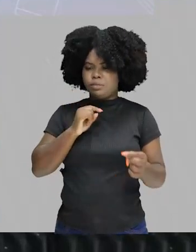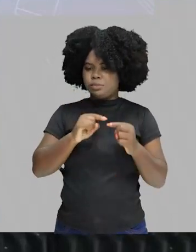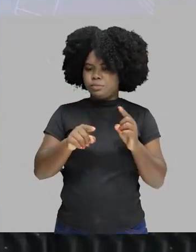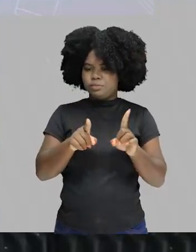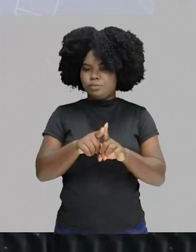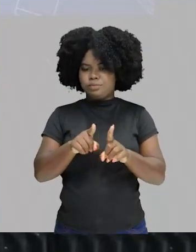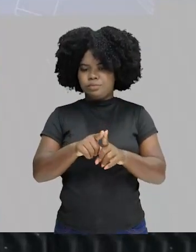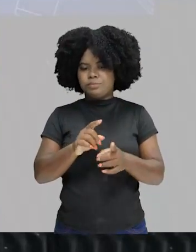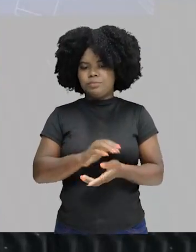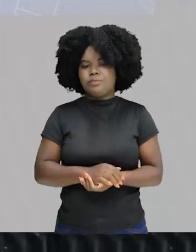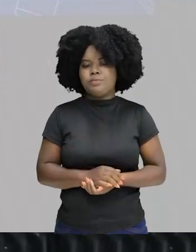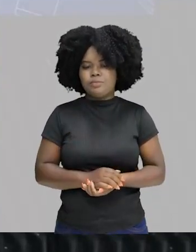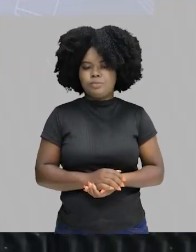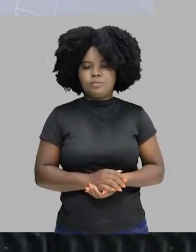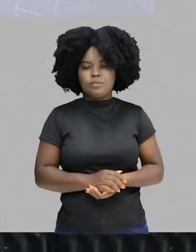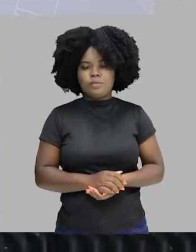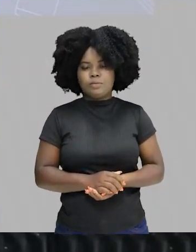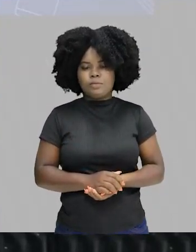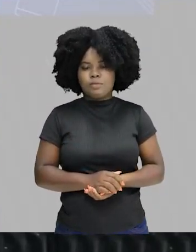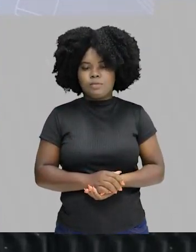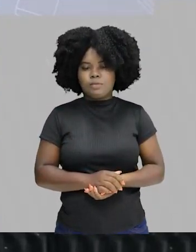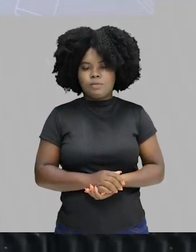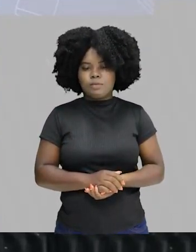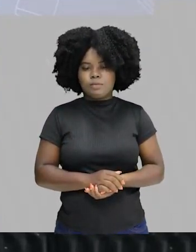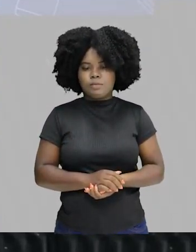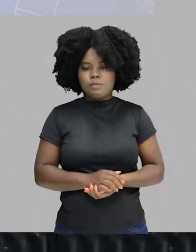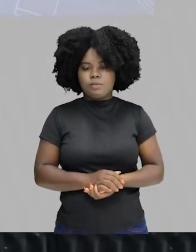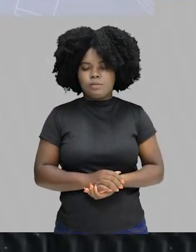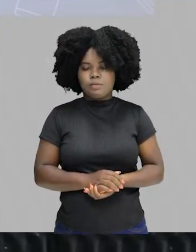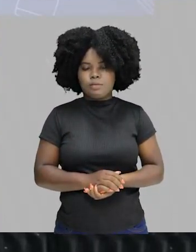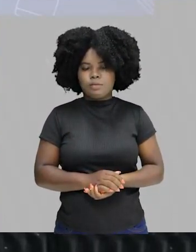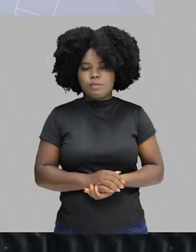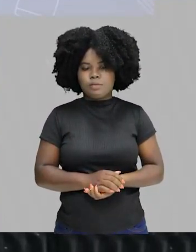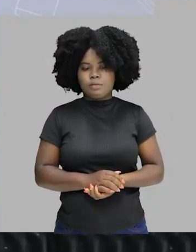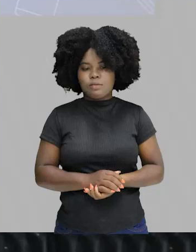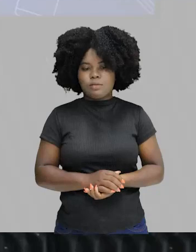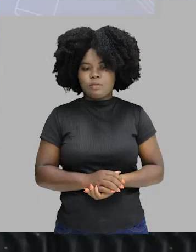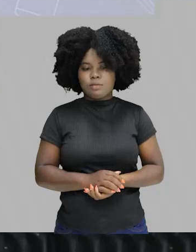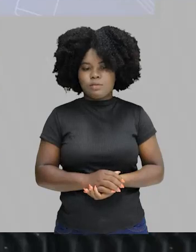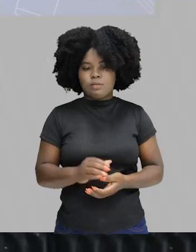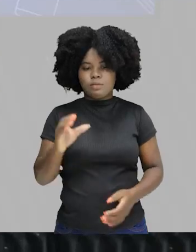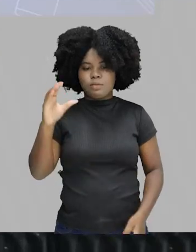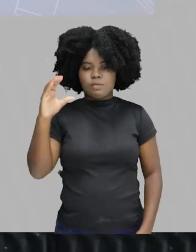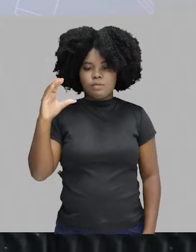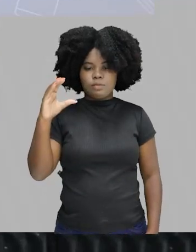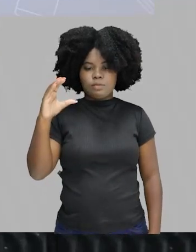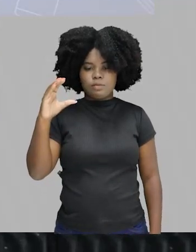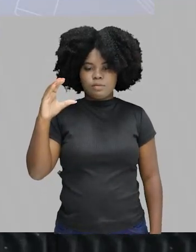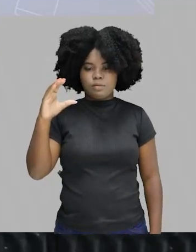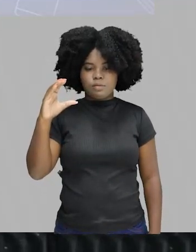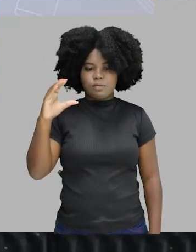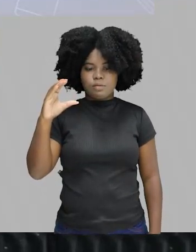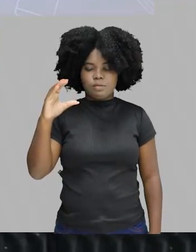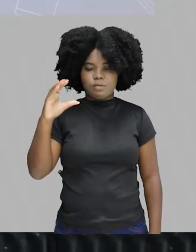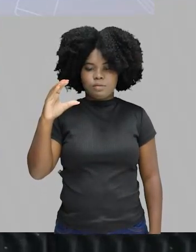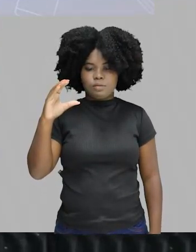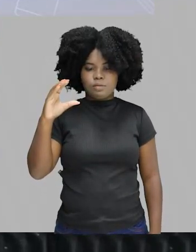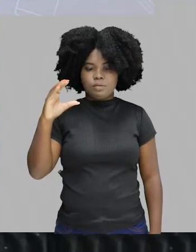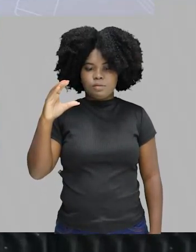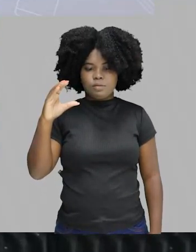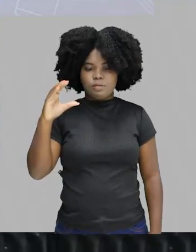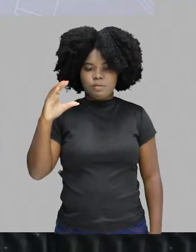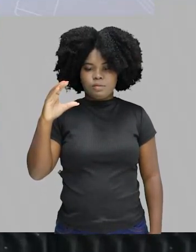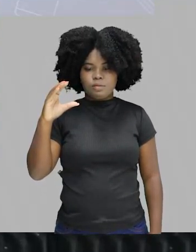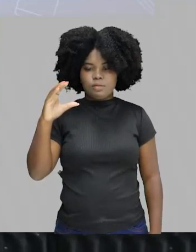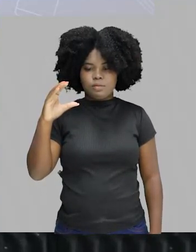Ele já foi para um outro lado. Não é por aí a história. Letra C. Os direitos civis são relativos ao voto,